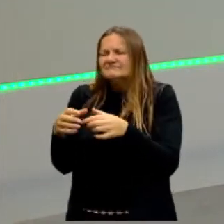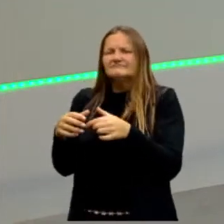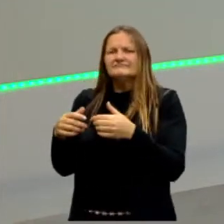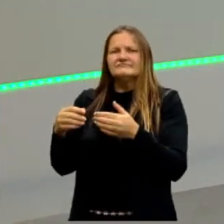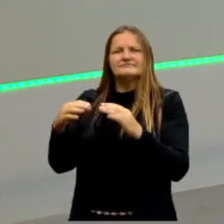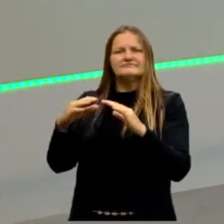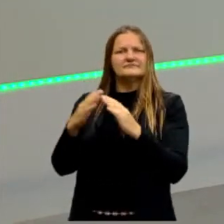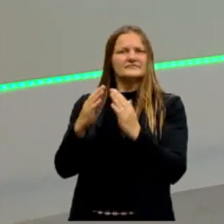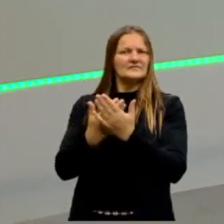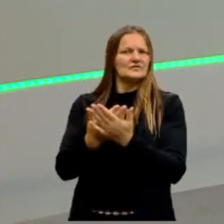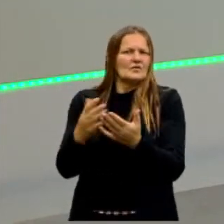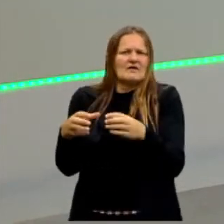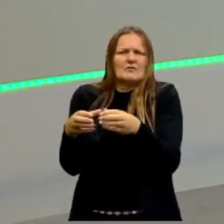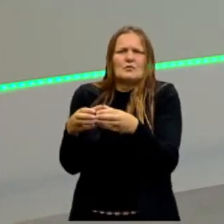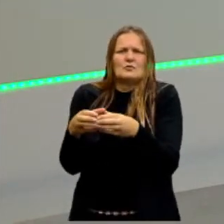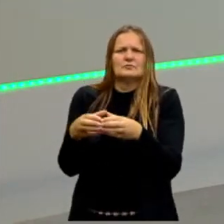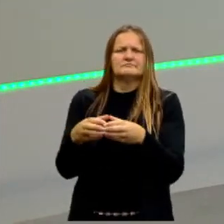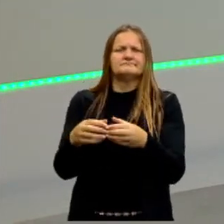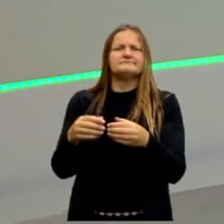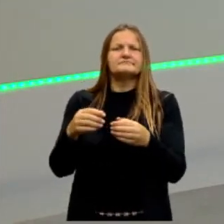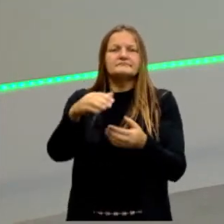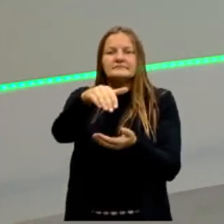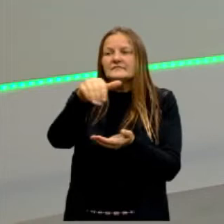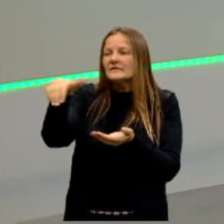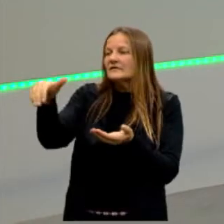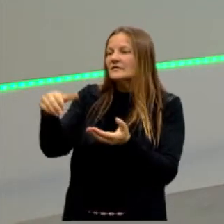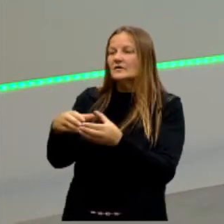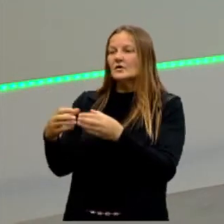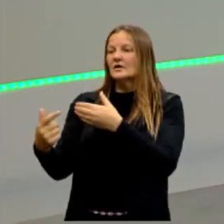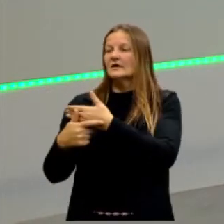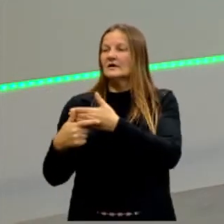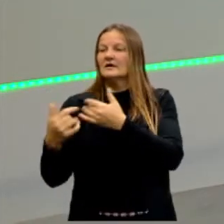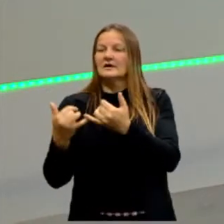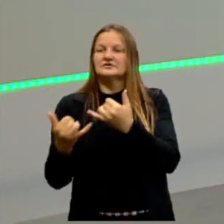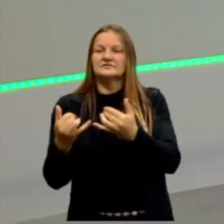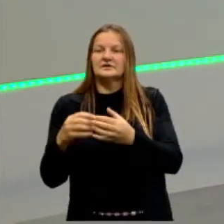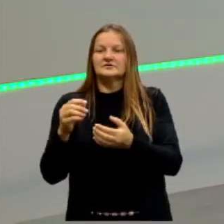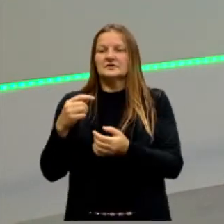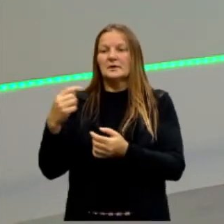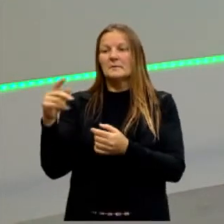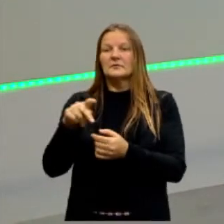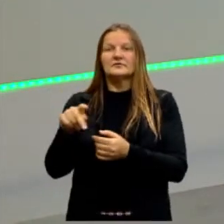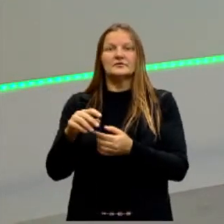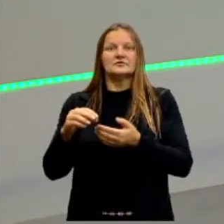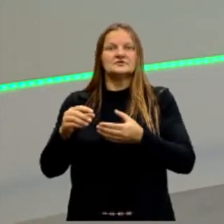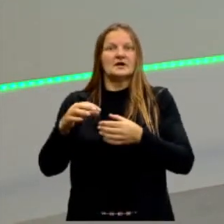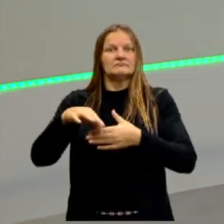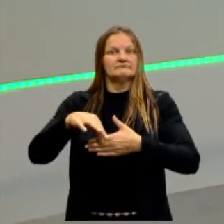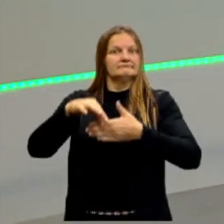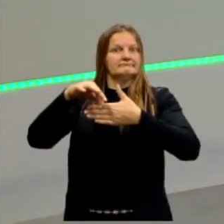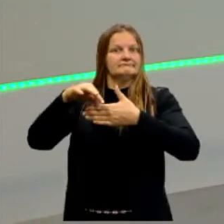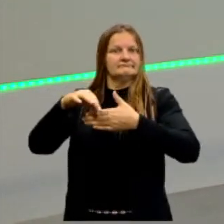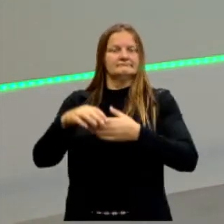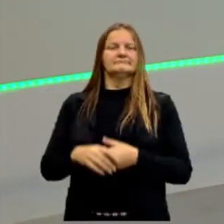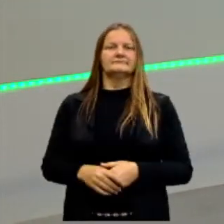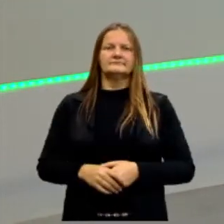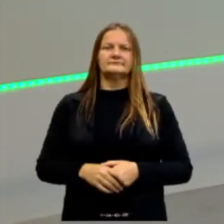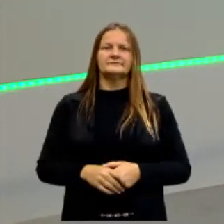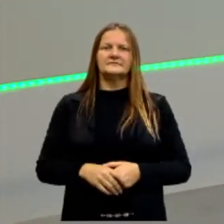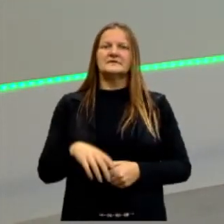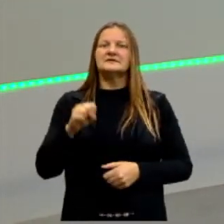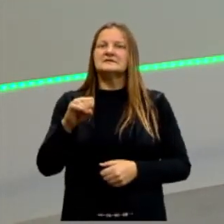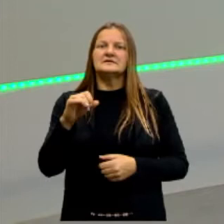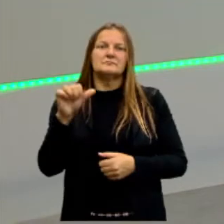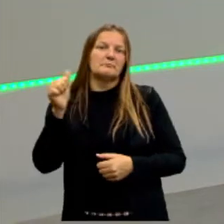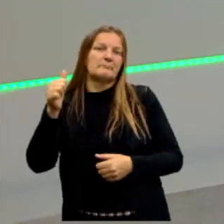Já temos aí uma organização. Temos política. Alguém vai dizer, não. Vamos distribuir tais atividades. Bom, essas pessoas já despontou como uma liderança. Se é positiva